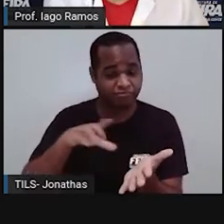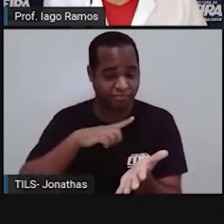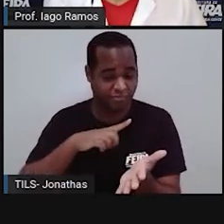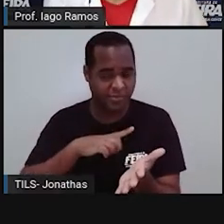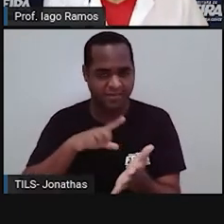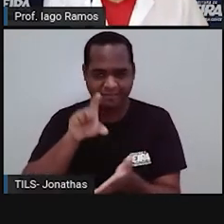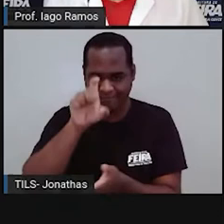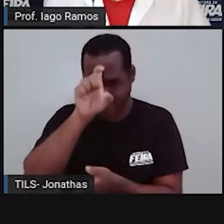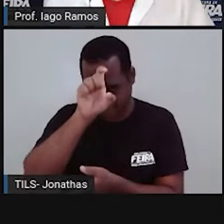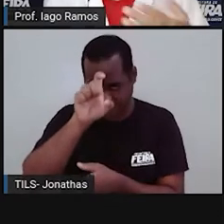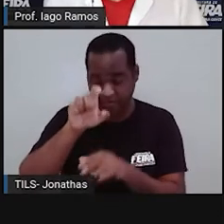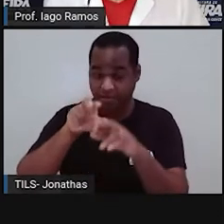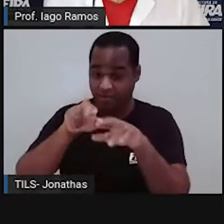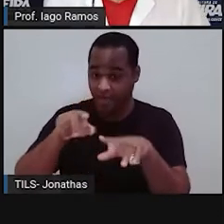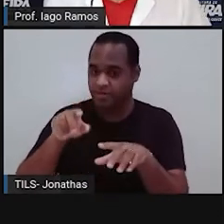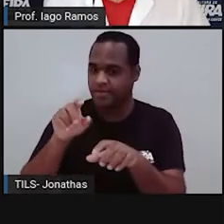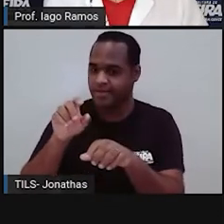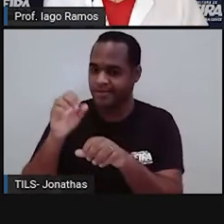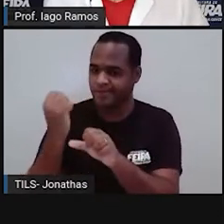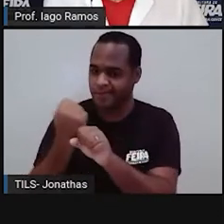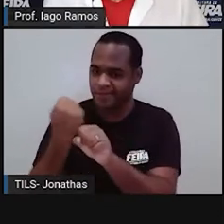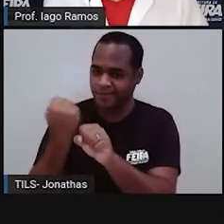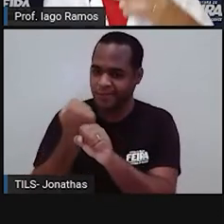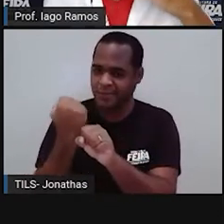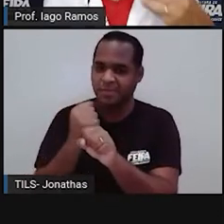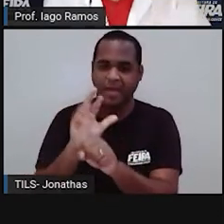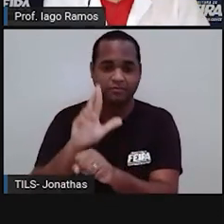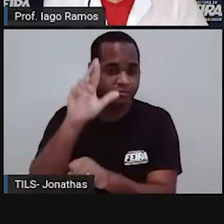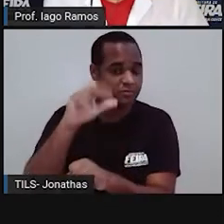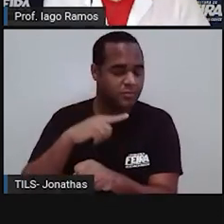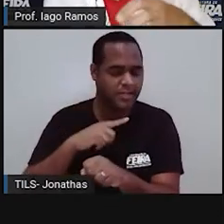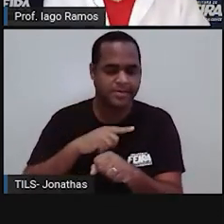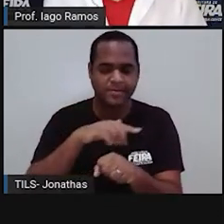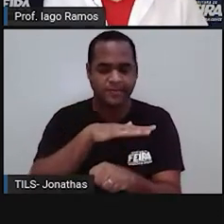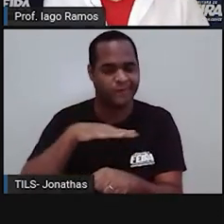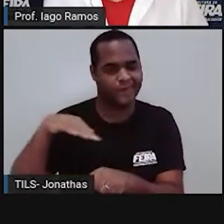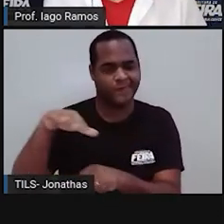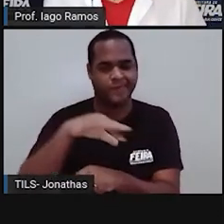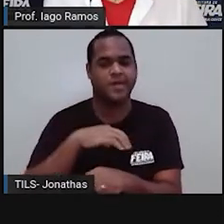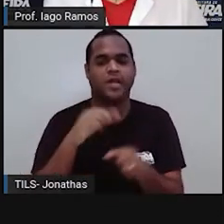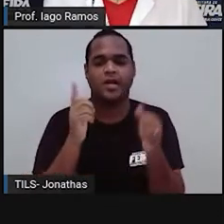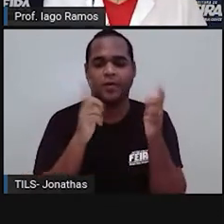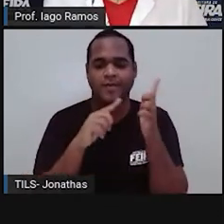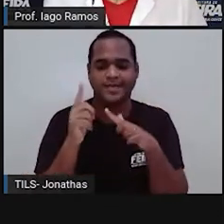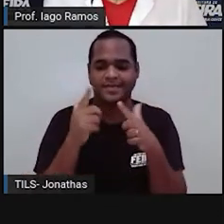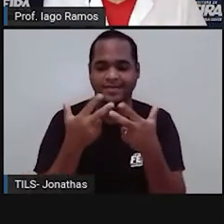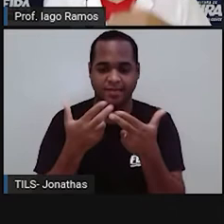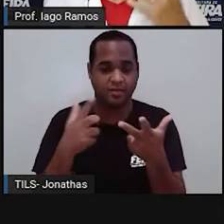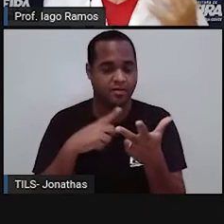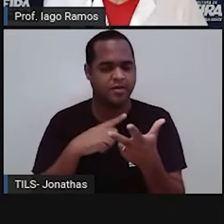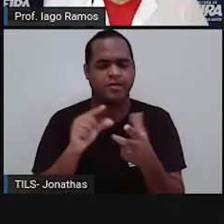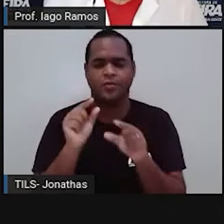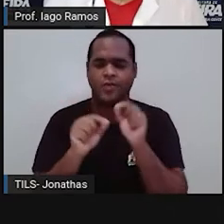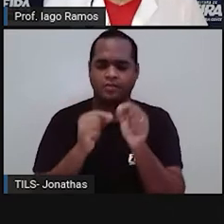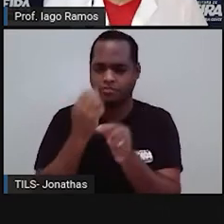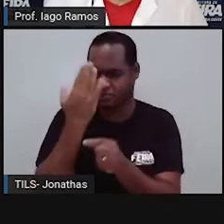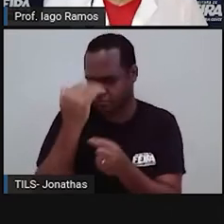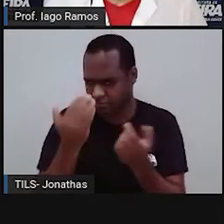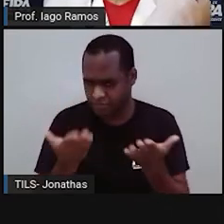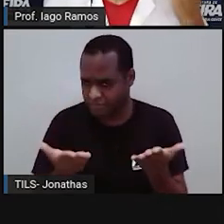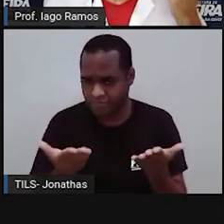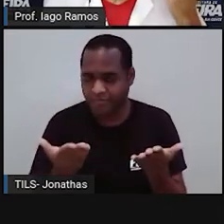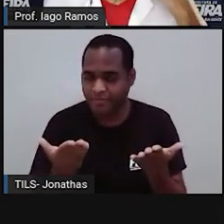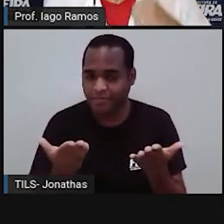egípcios construíram, né, esses espaços com o formato de pirâmide? Você sabe por quê?